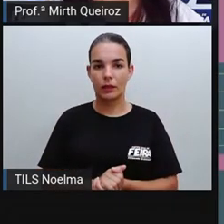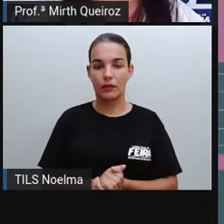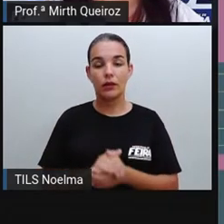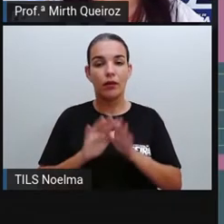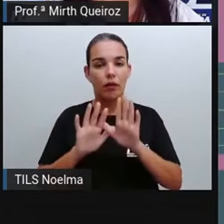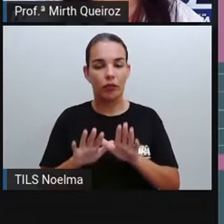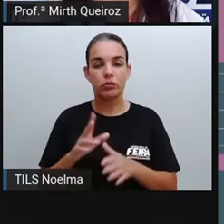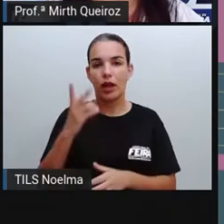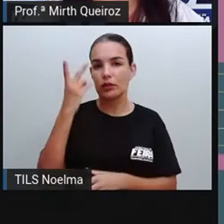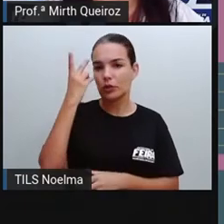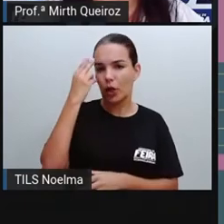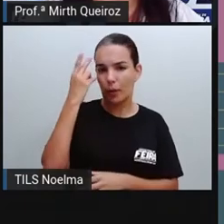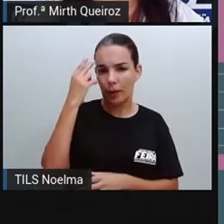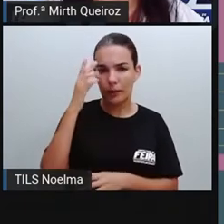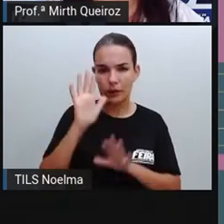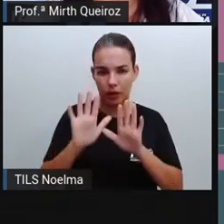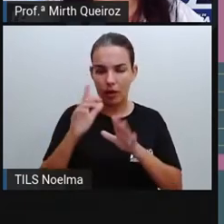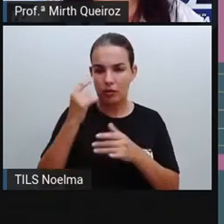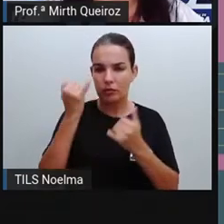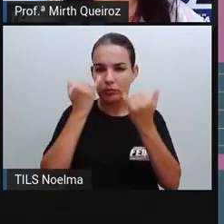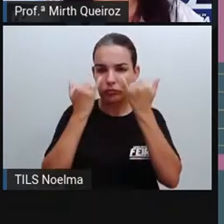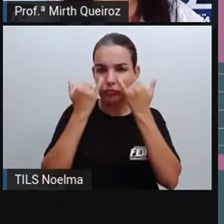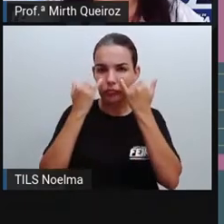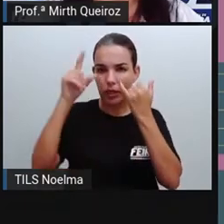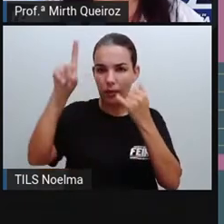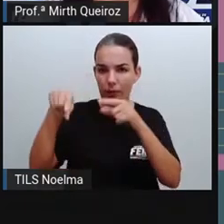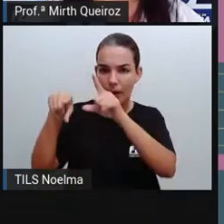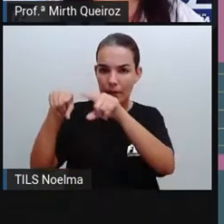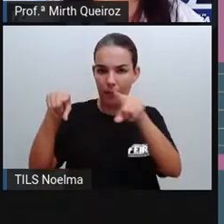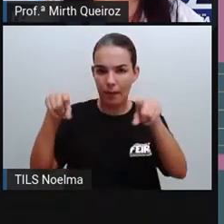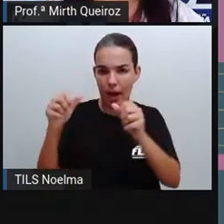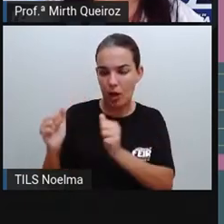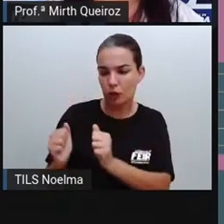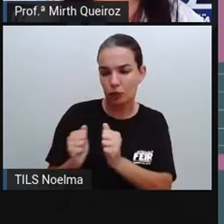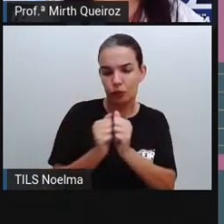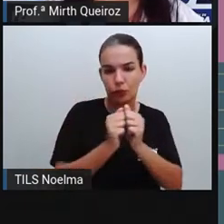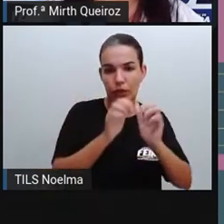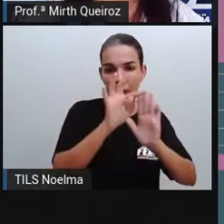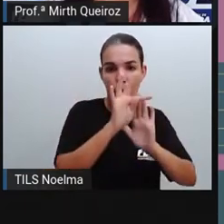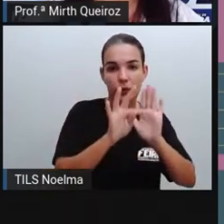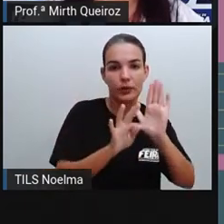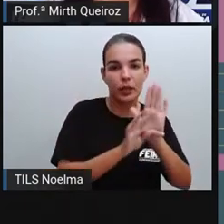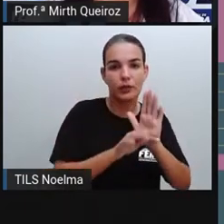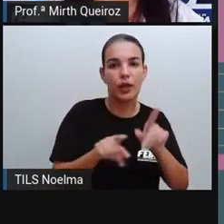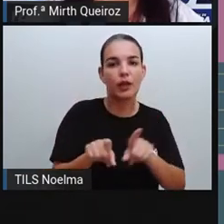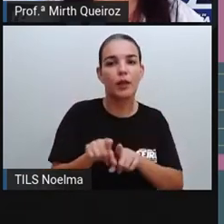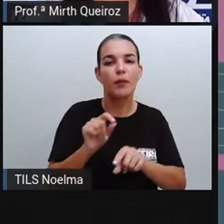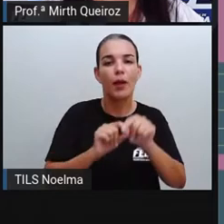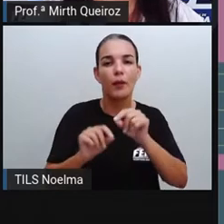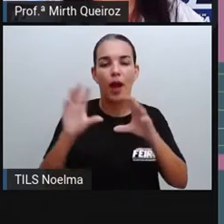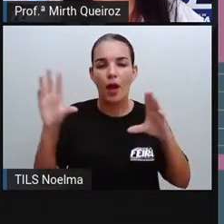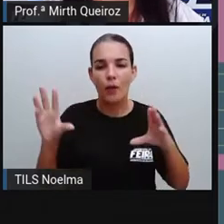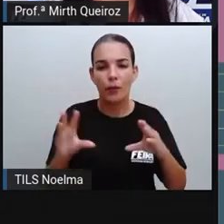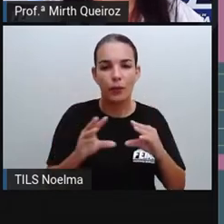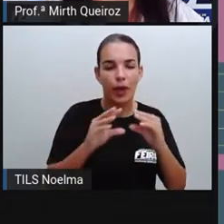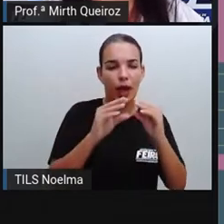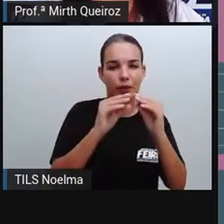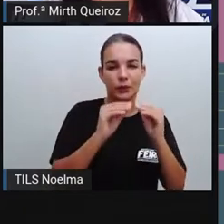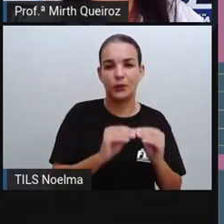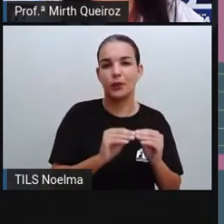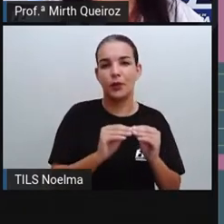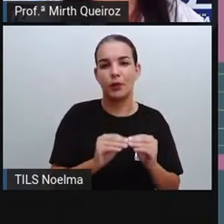Normalmente, o infográfico acompanha um texto, funcionando aí como um resumo didático e simples